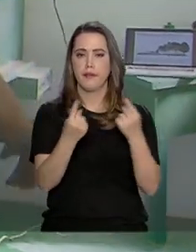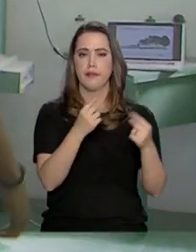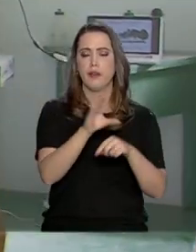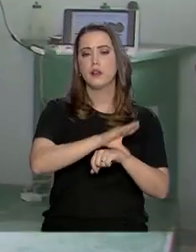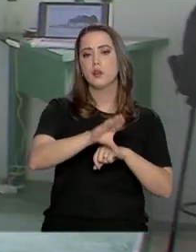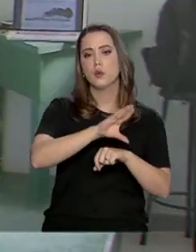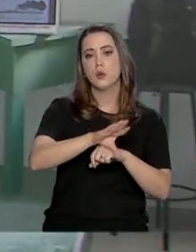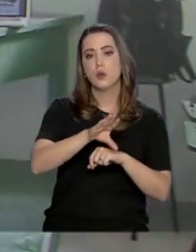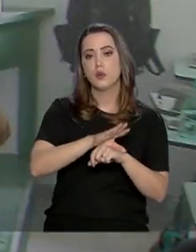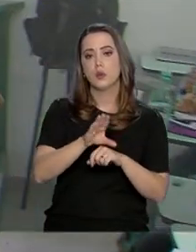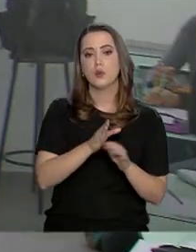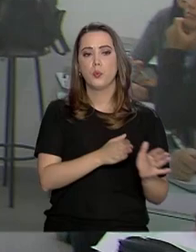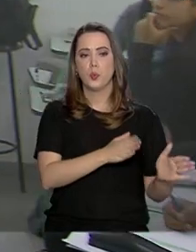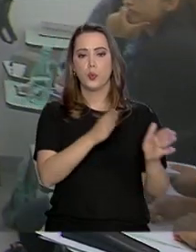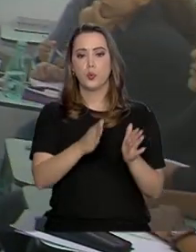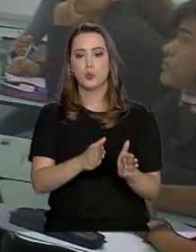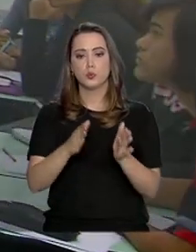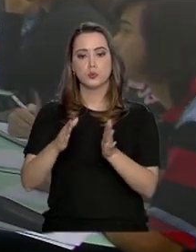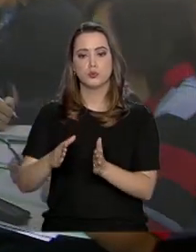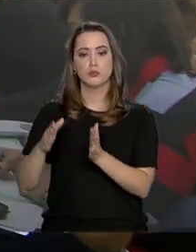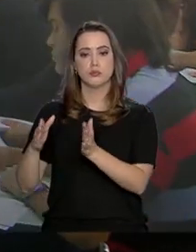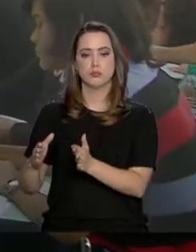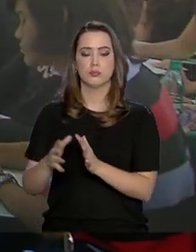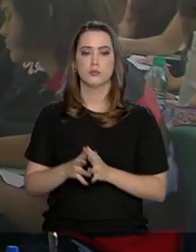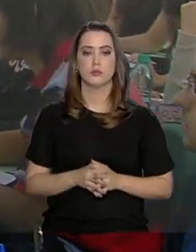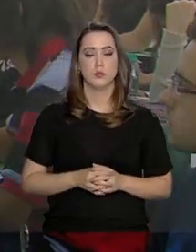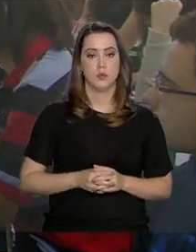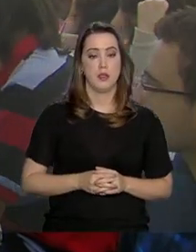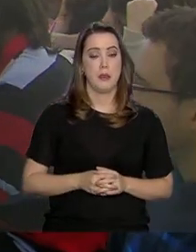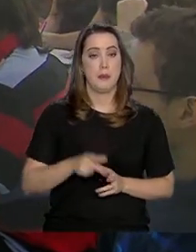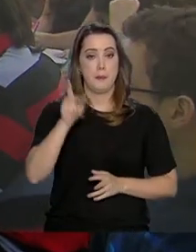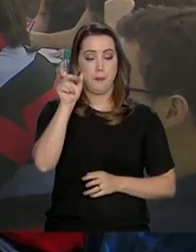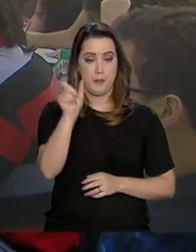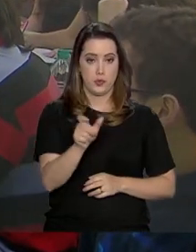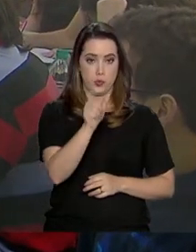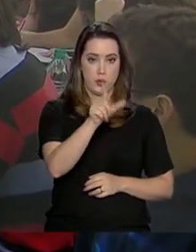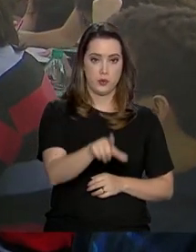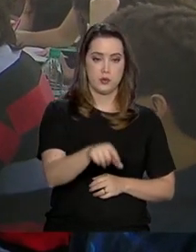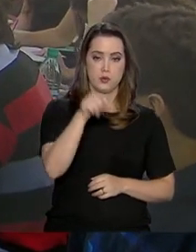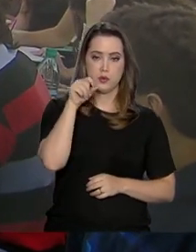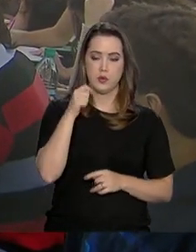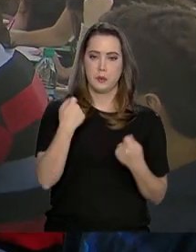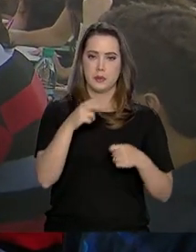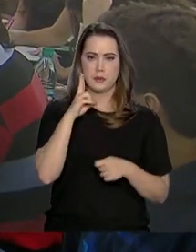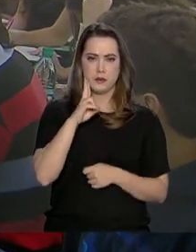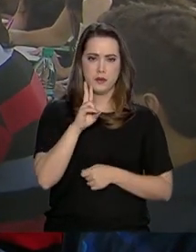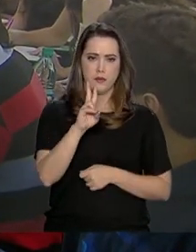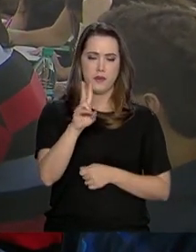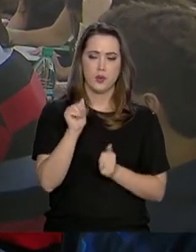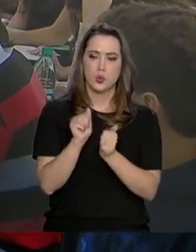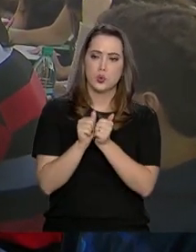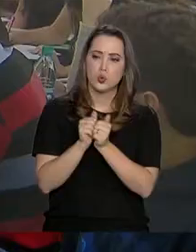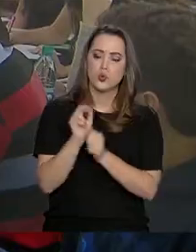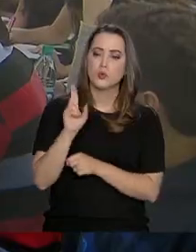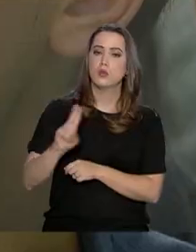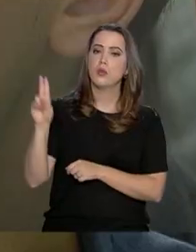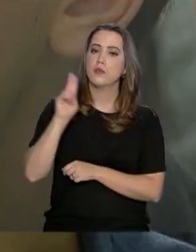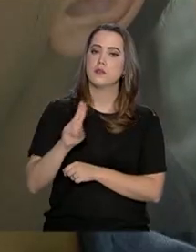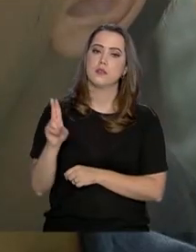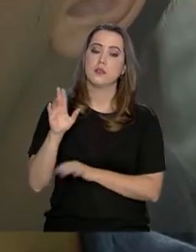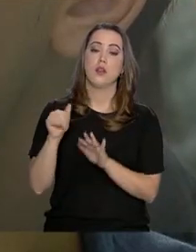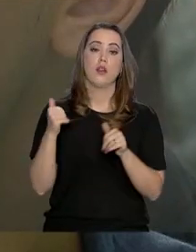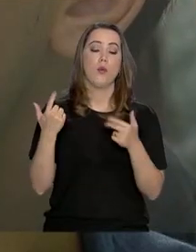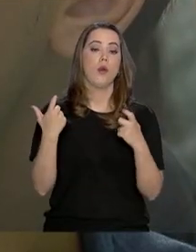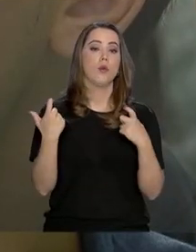curso por modalidade e concorrência. Quem for selecionado deve verificar junto à universidade